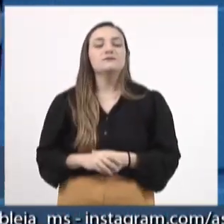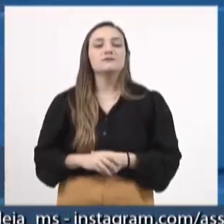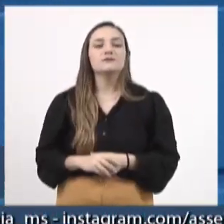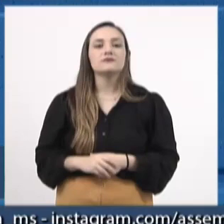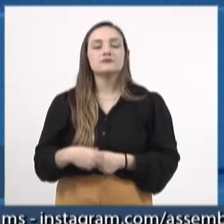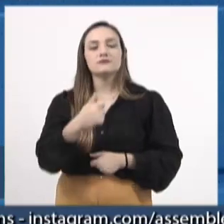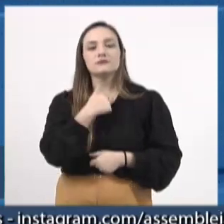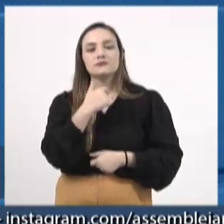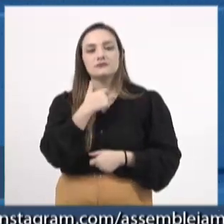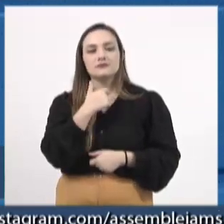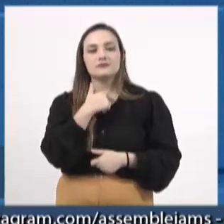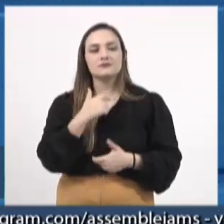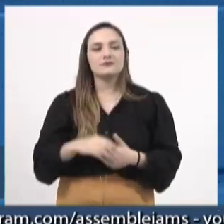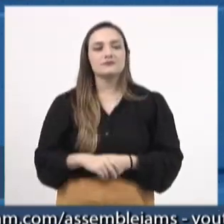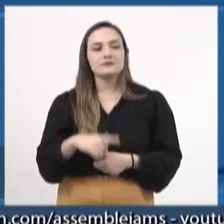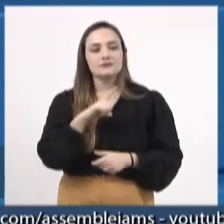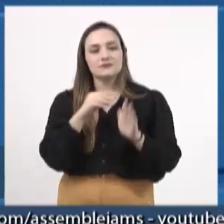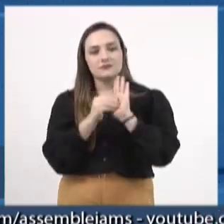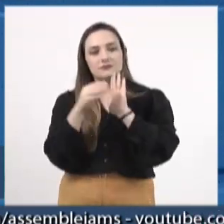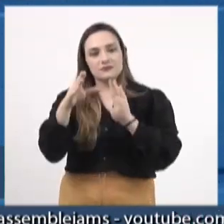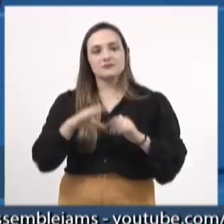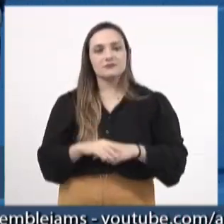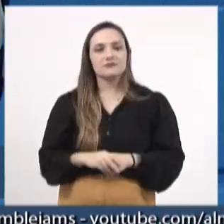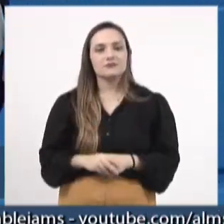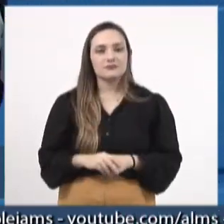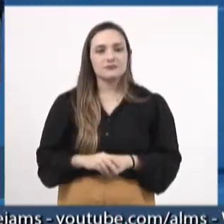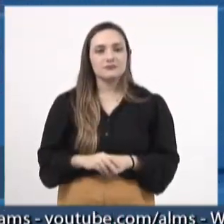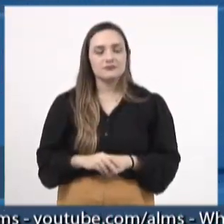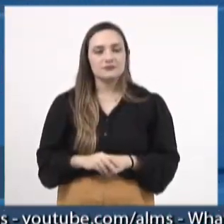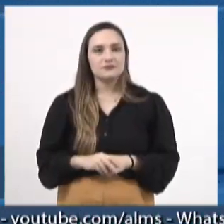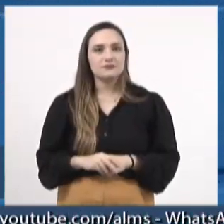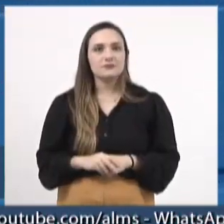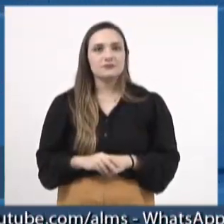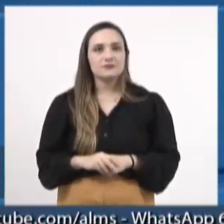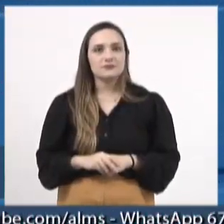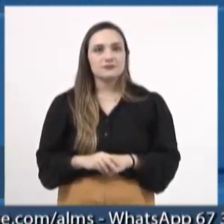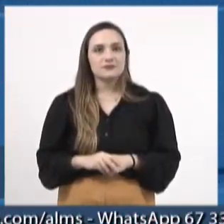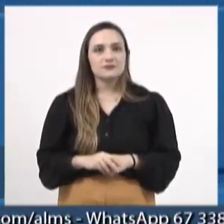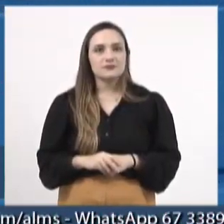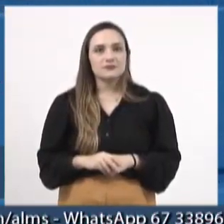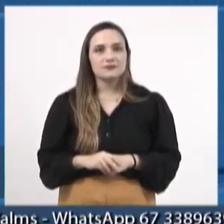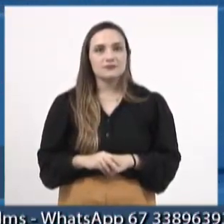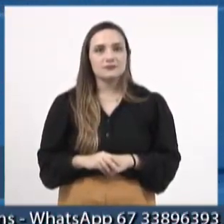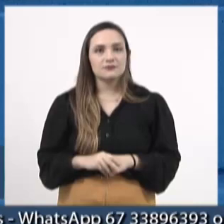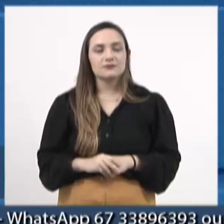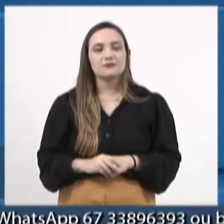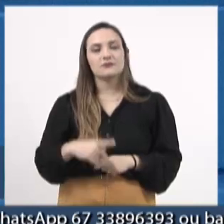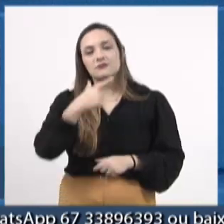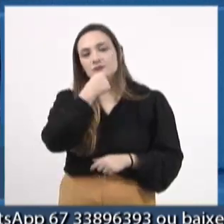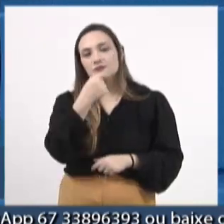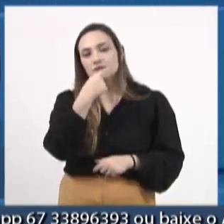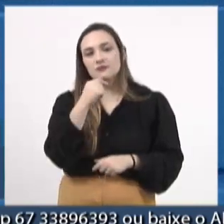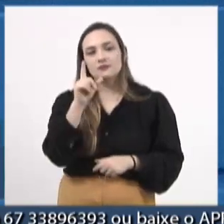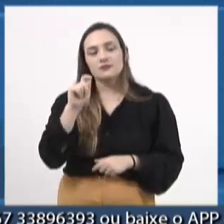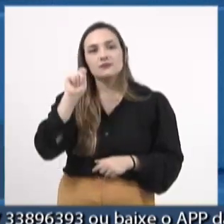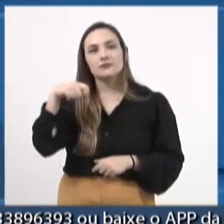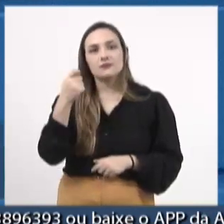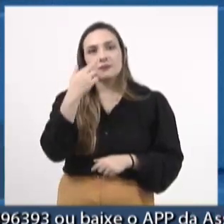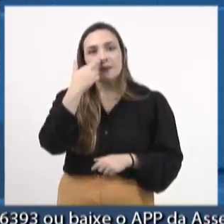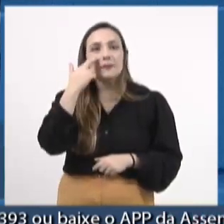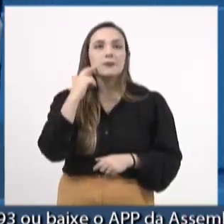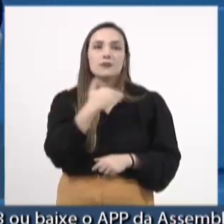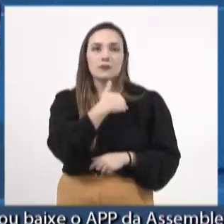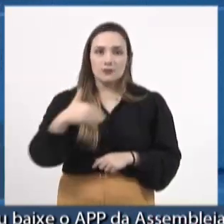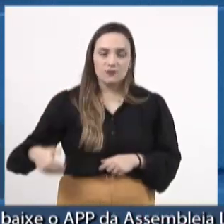Trago aqui hoje uma indicação endereçada ao excelentíssimo senhor Eduardo Correia